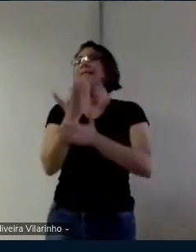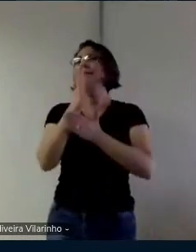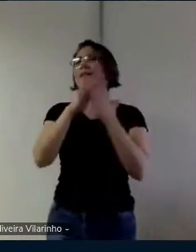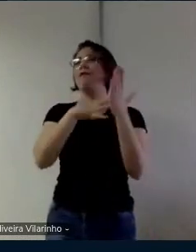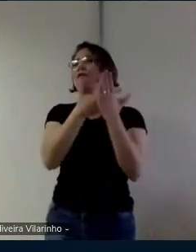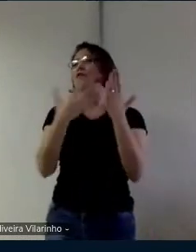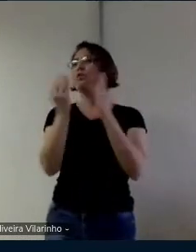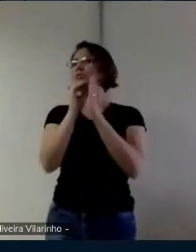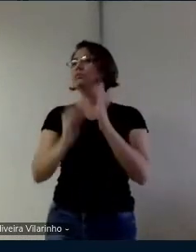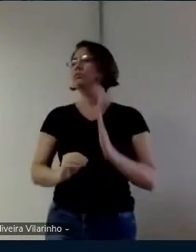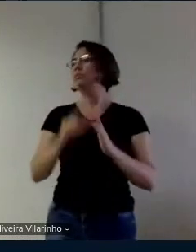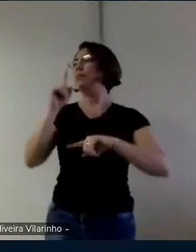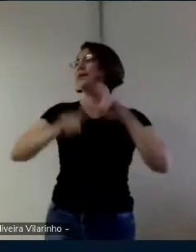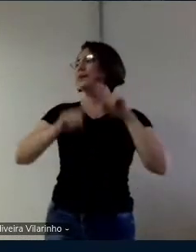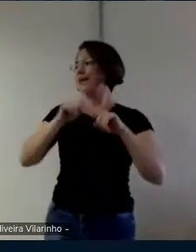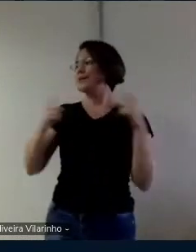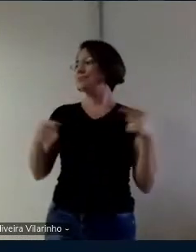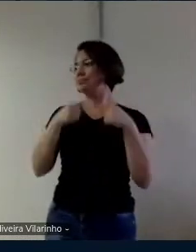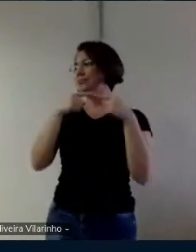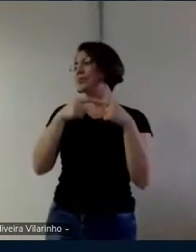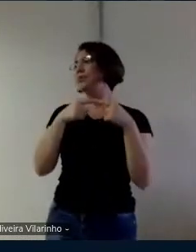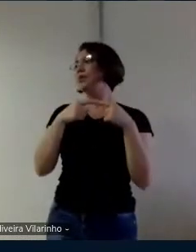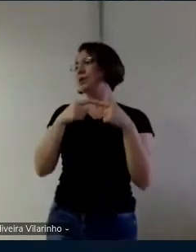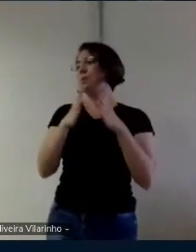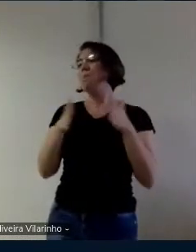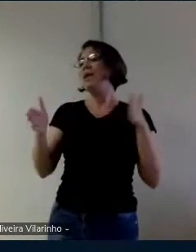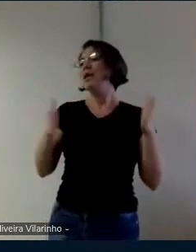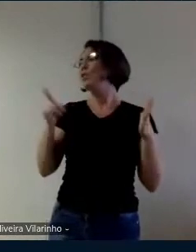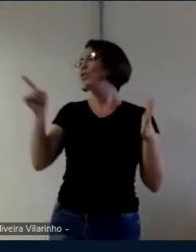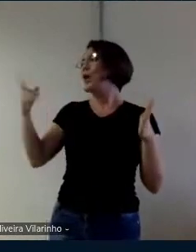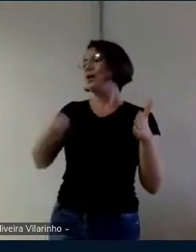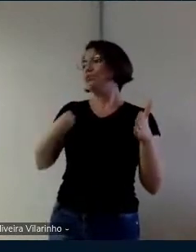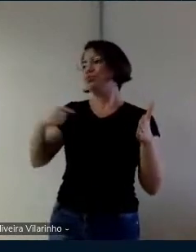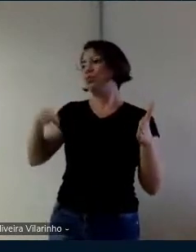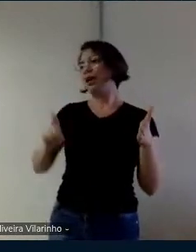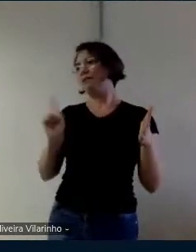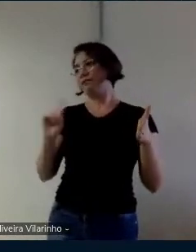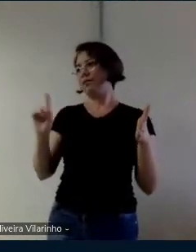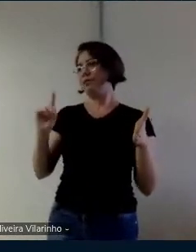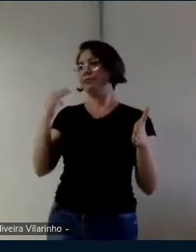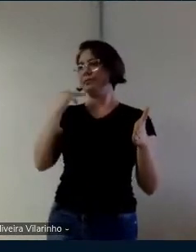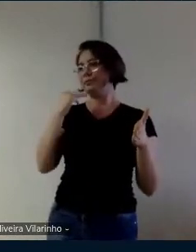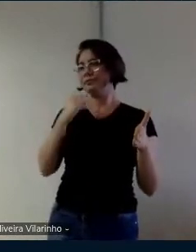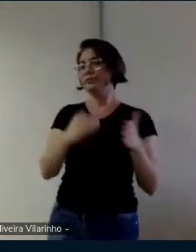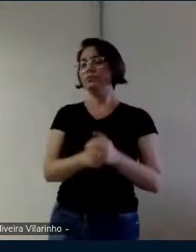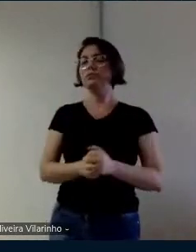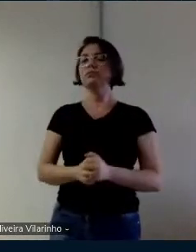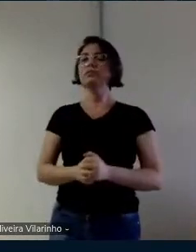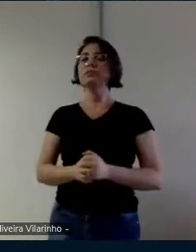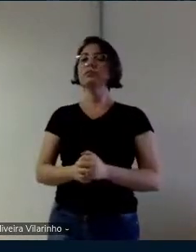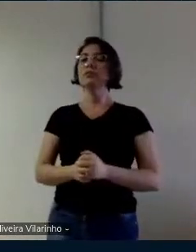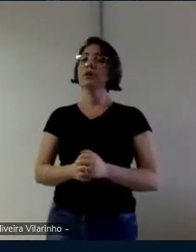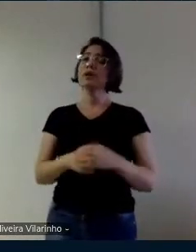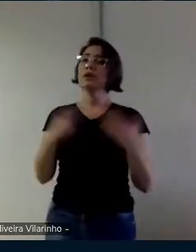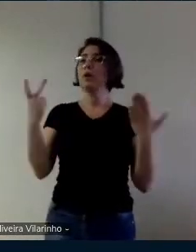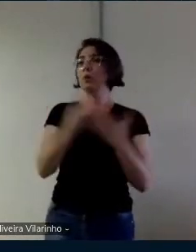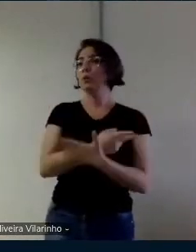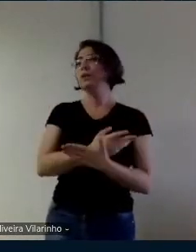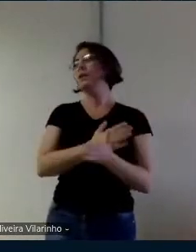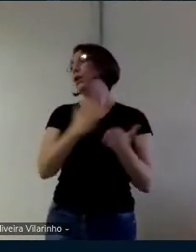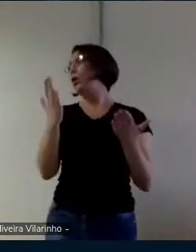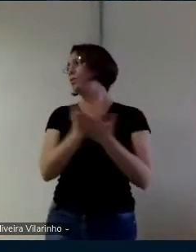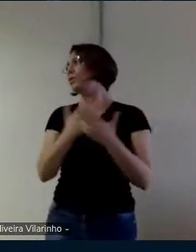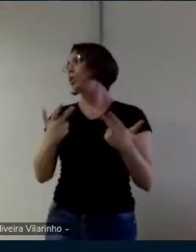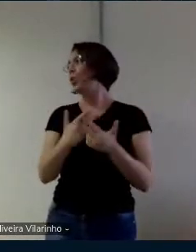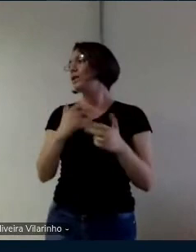enquanto a Michelle estava se recuperando né e daí me vieram algumas coisas a mais eu acho que pra você na hora